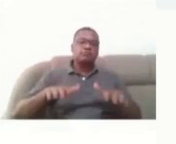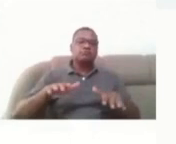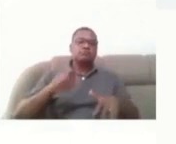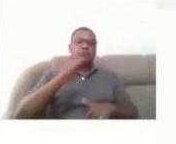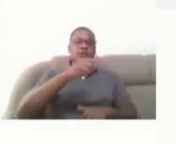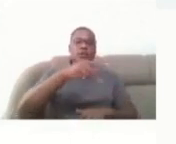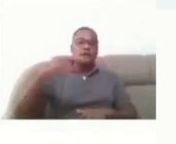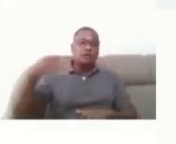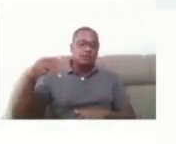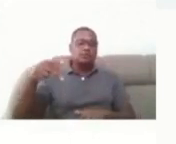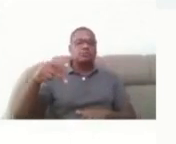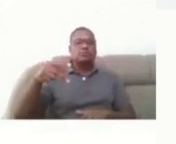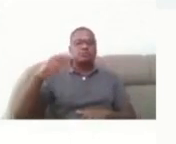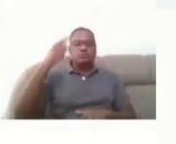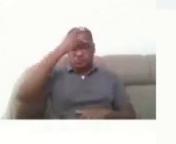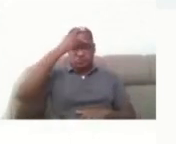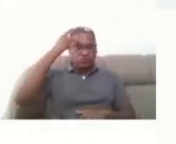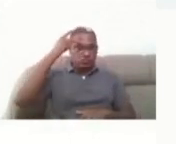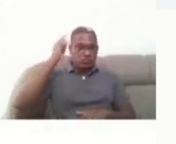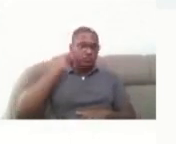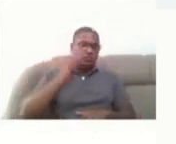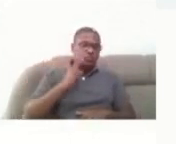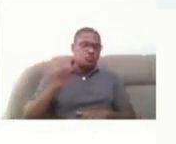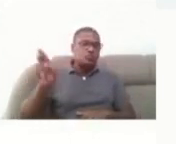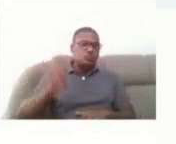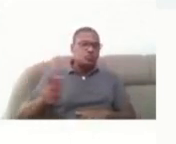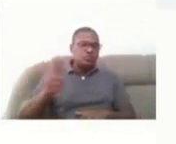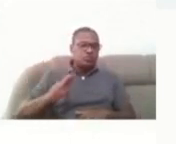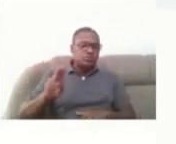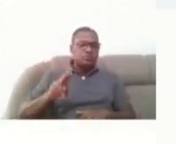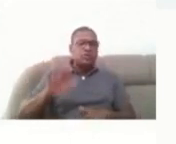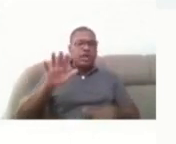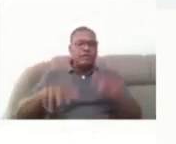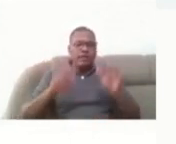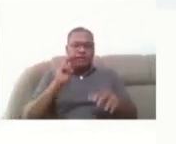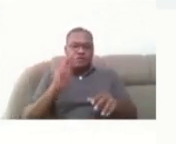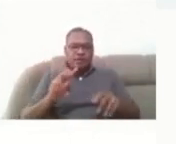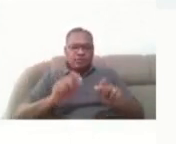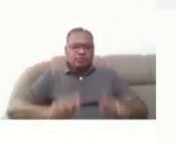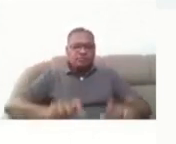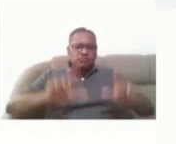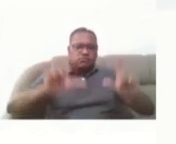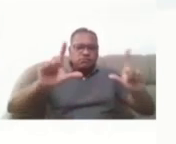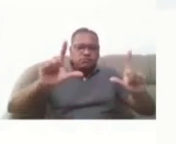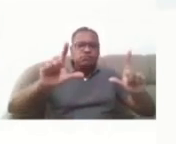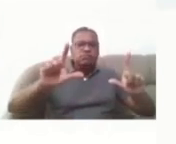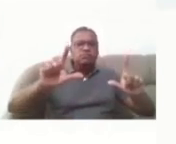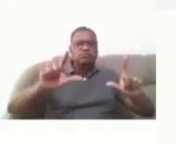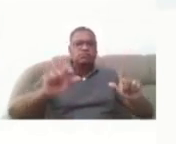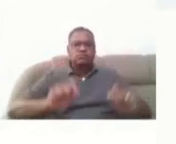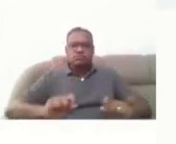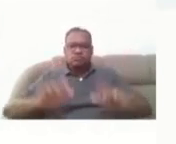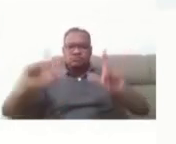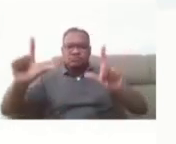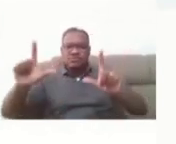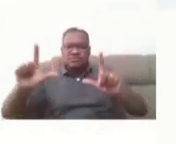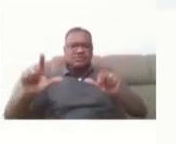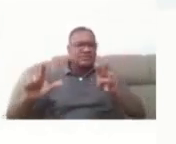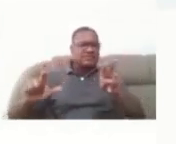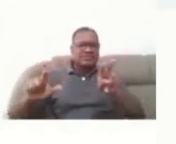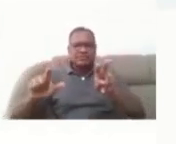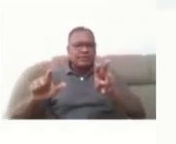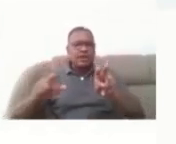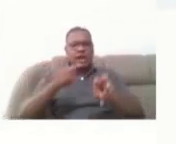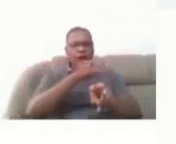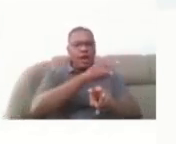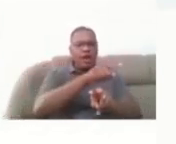surda estiver acessando, ela só vai conseguir ver uma janela por vez. E é claro que ela vai priorizar a janela do intérprete.